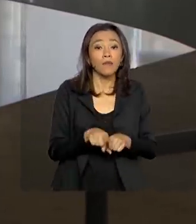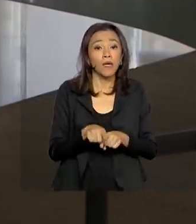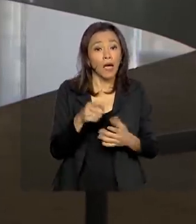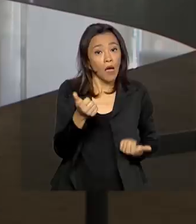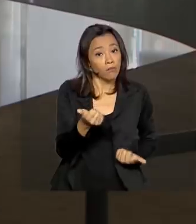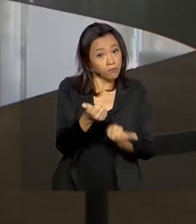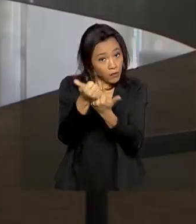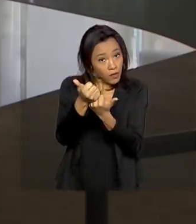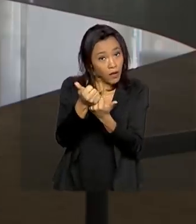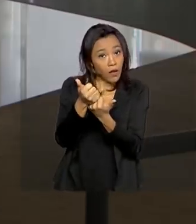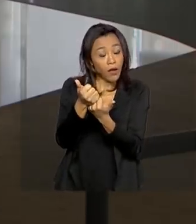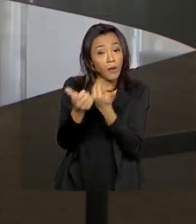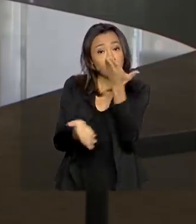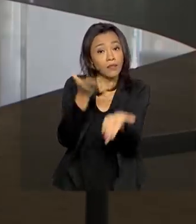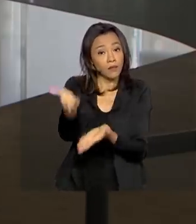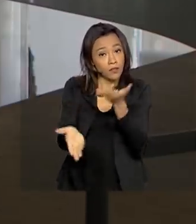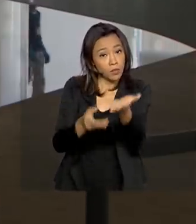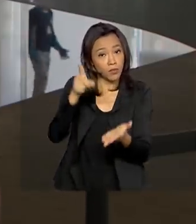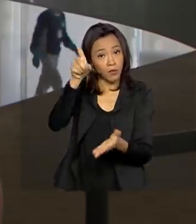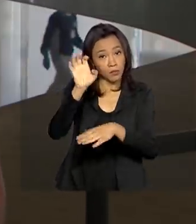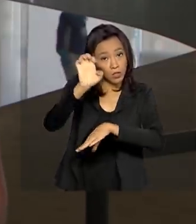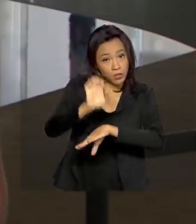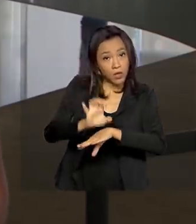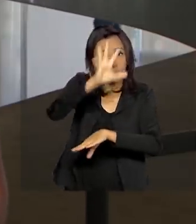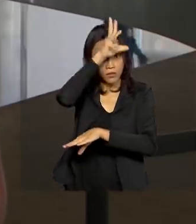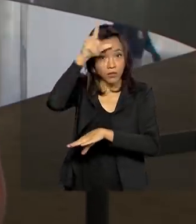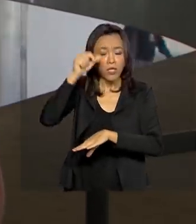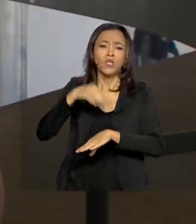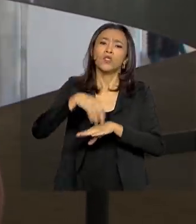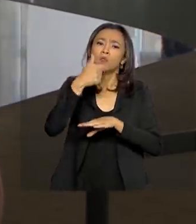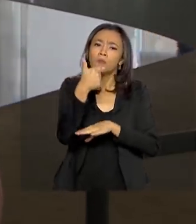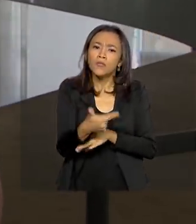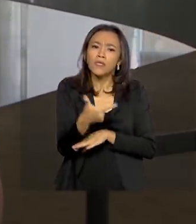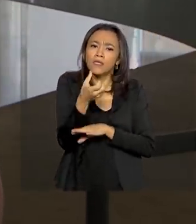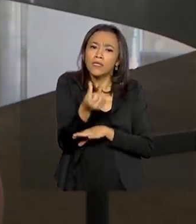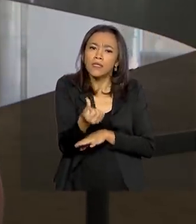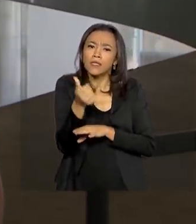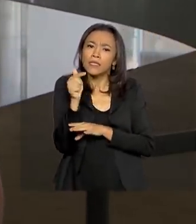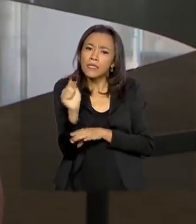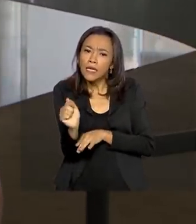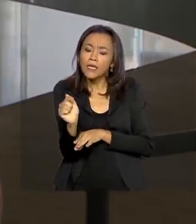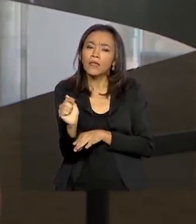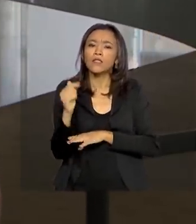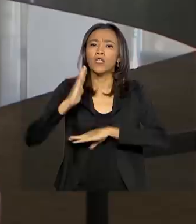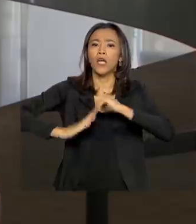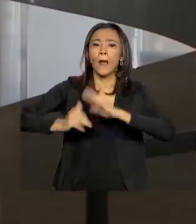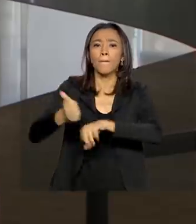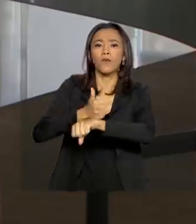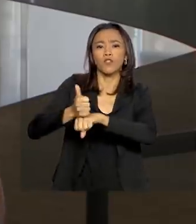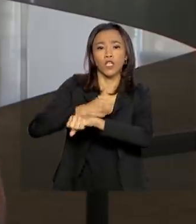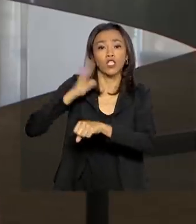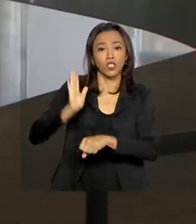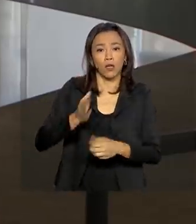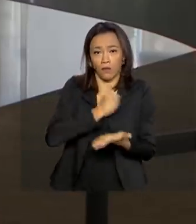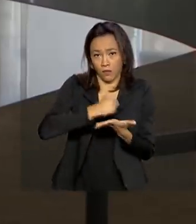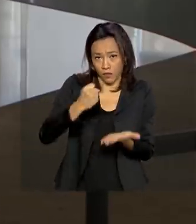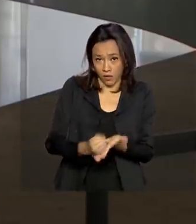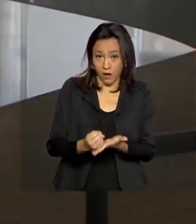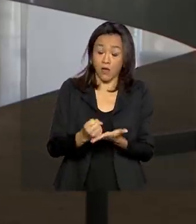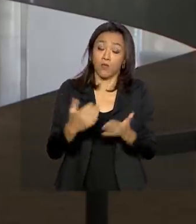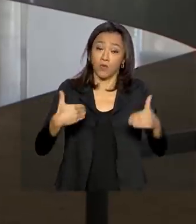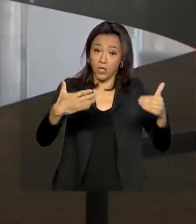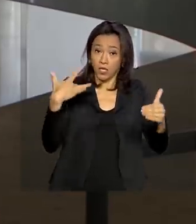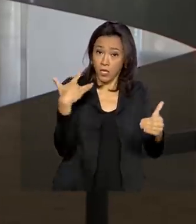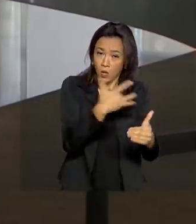estado, já chegaram por lá os 267 profissionais contratados pelo Ministério da Saúde. São médicos,